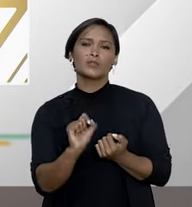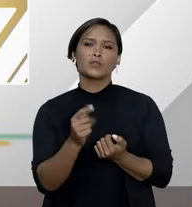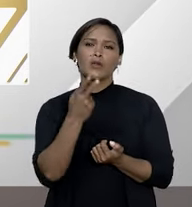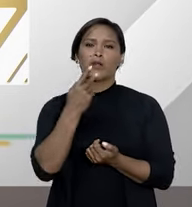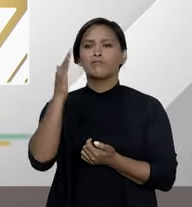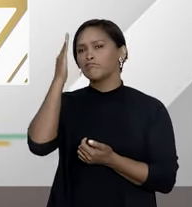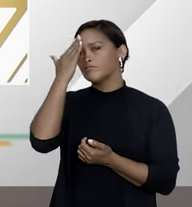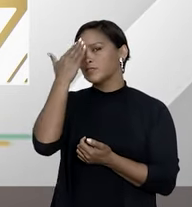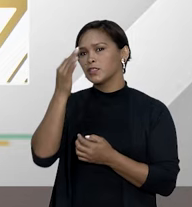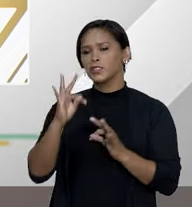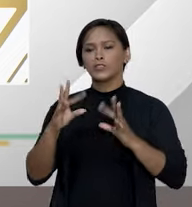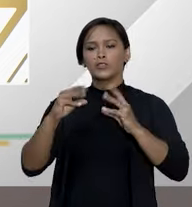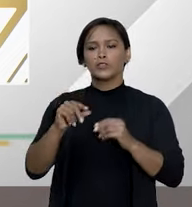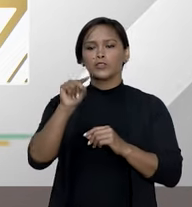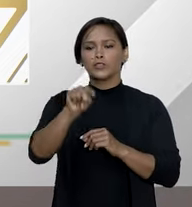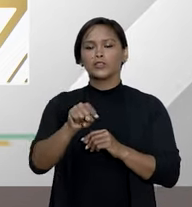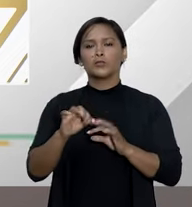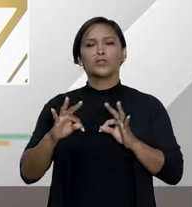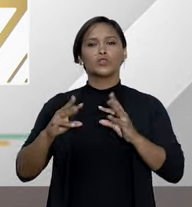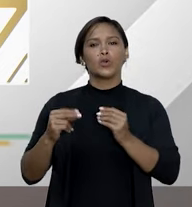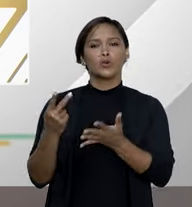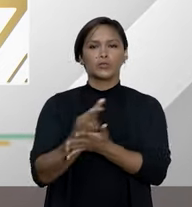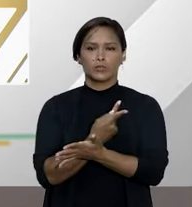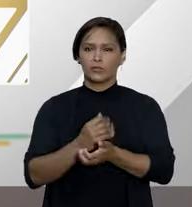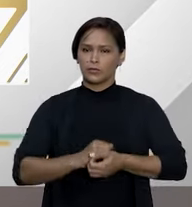o entendimento sobre essa questão?